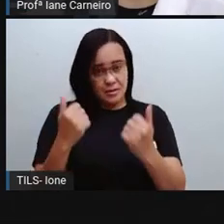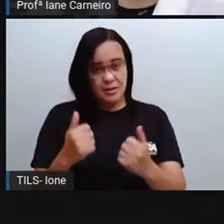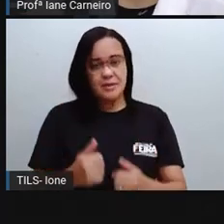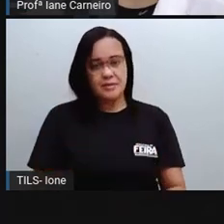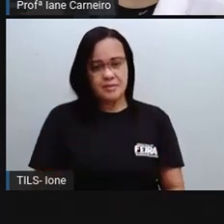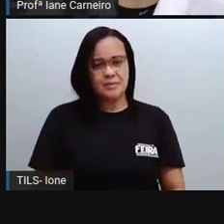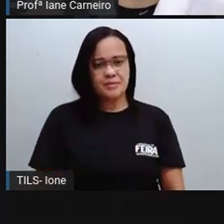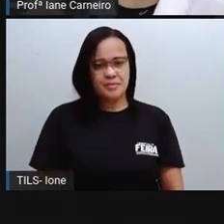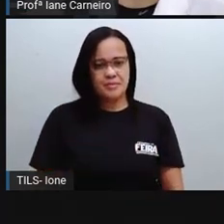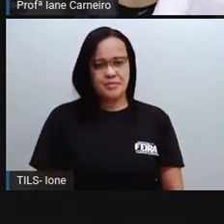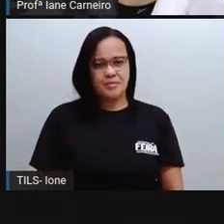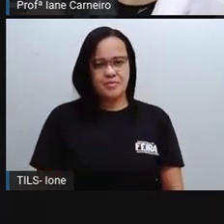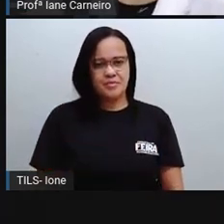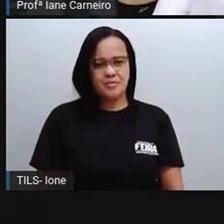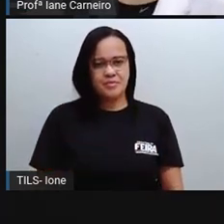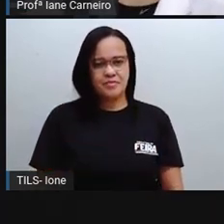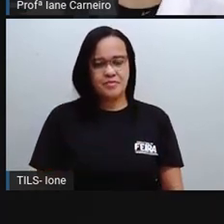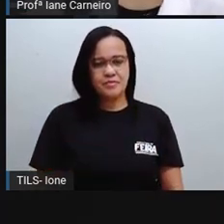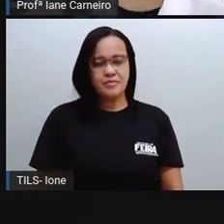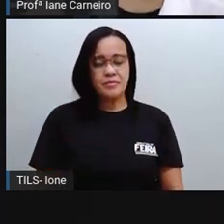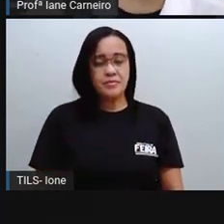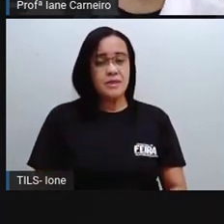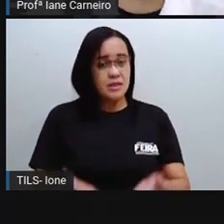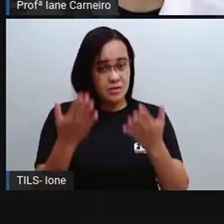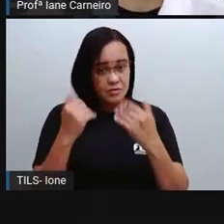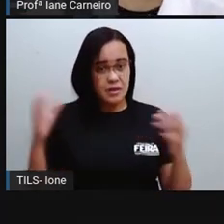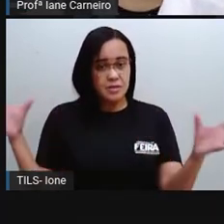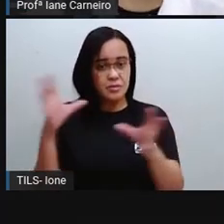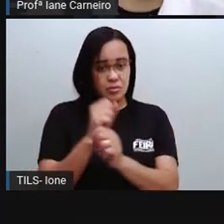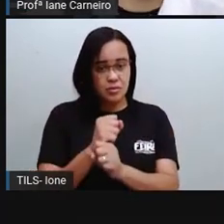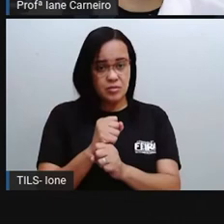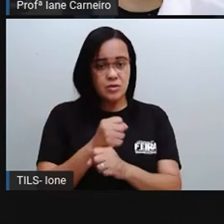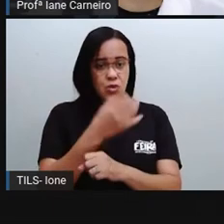caneta mágica, ó, para a gente contar. Então vamos lá, ó,